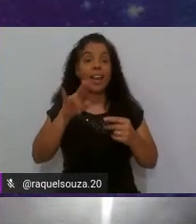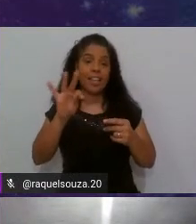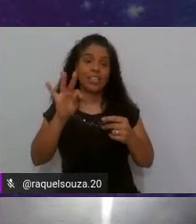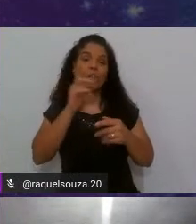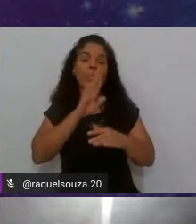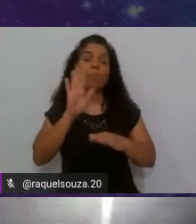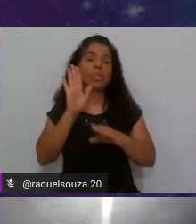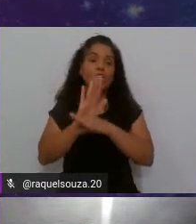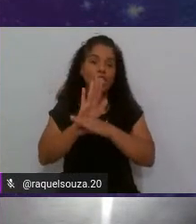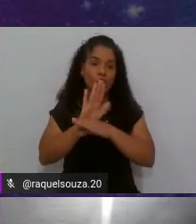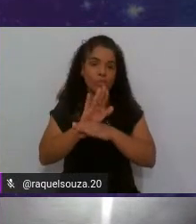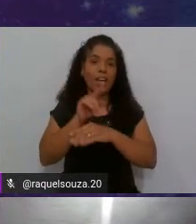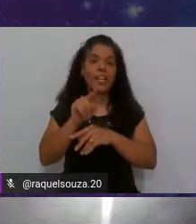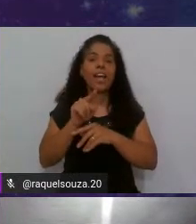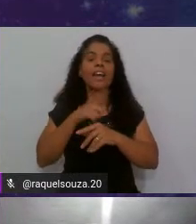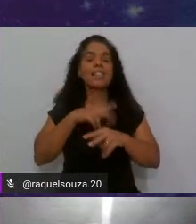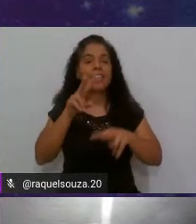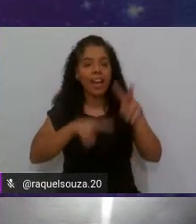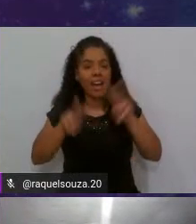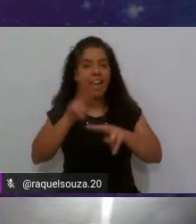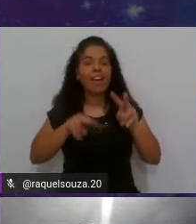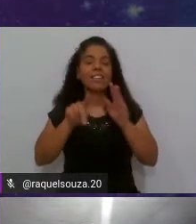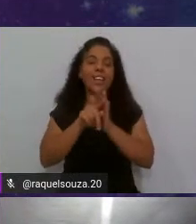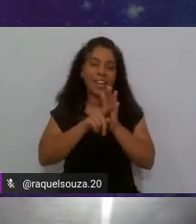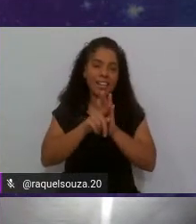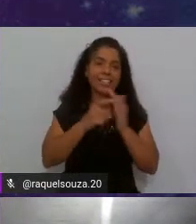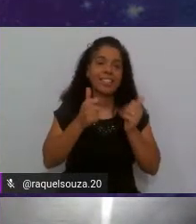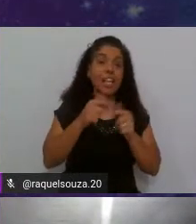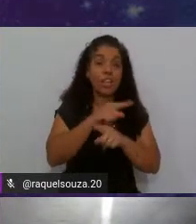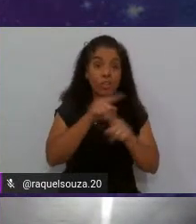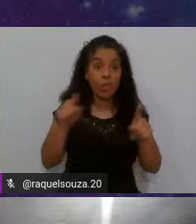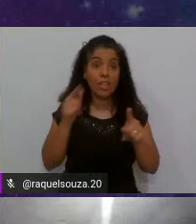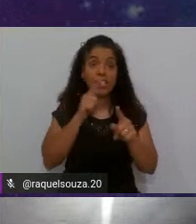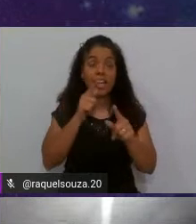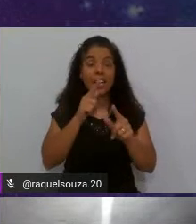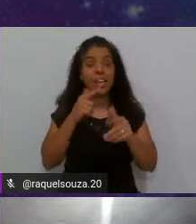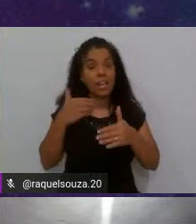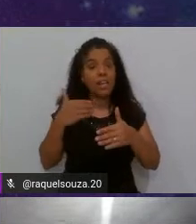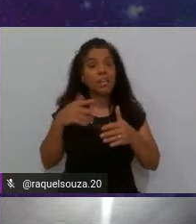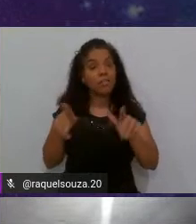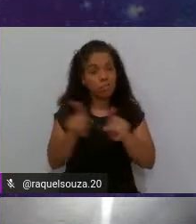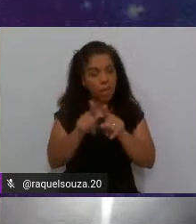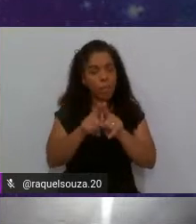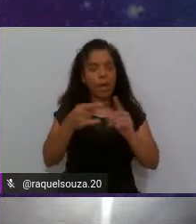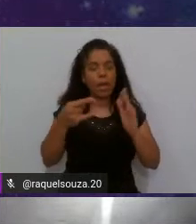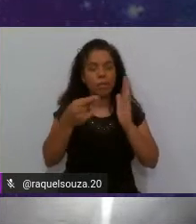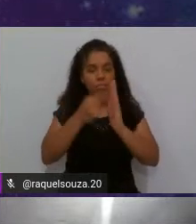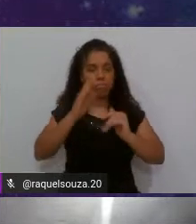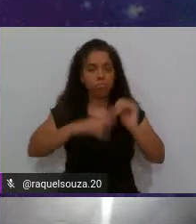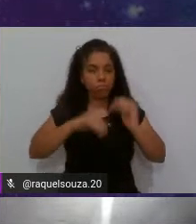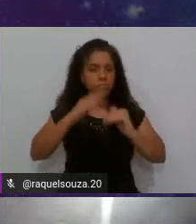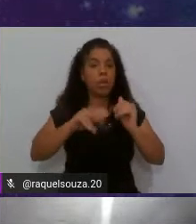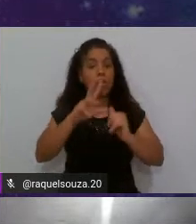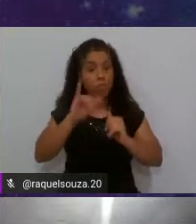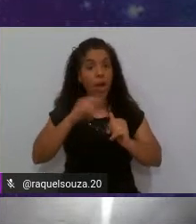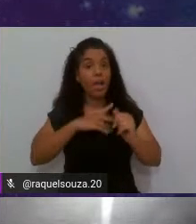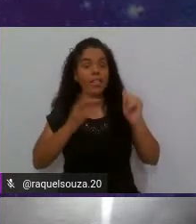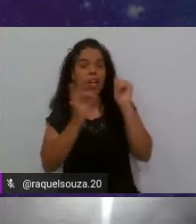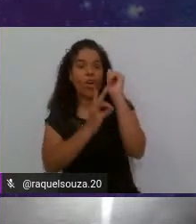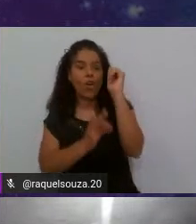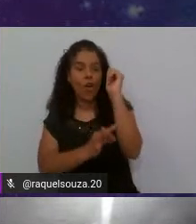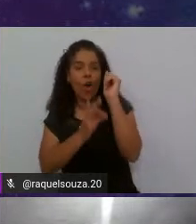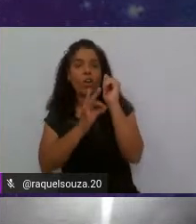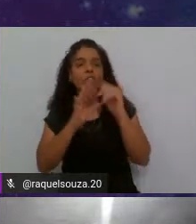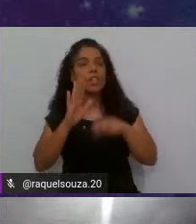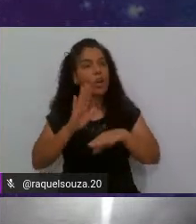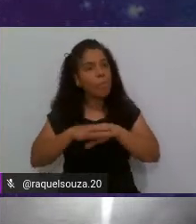te ajudar nessa nessa análise né e você que desenvolve também vai ter aí um código com muito